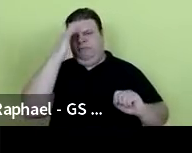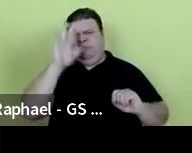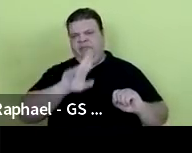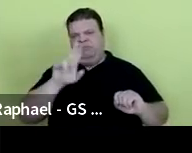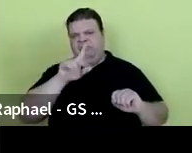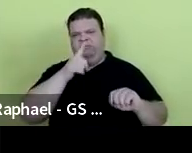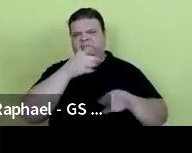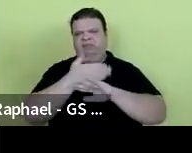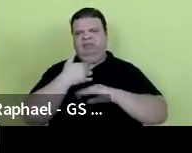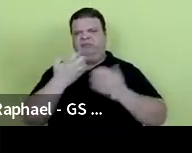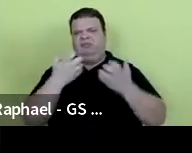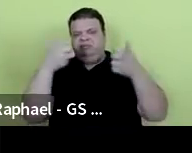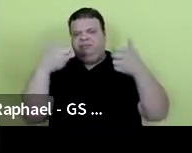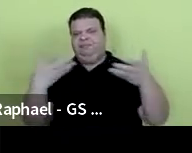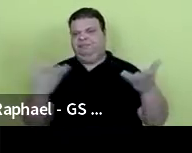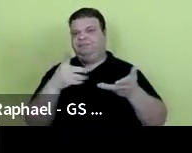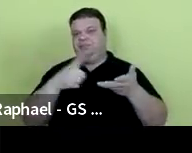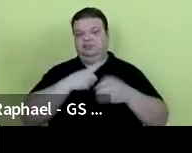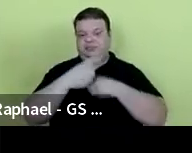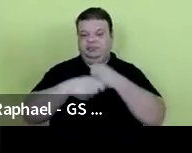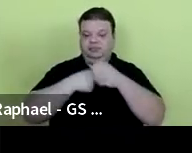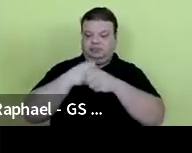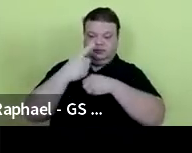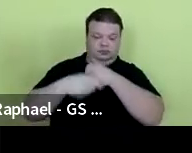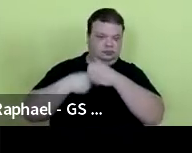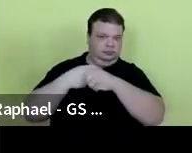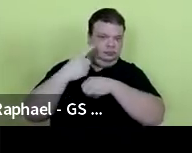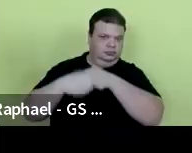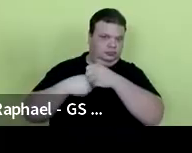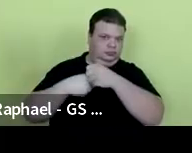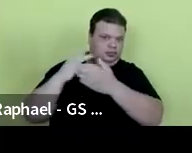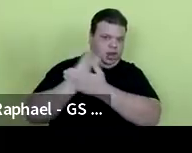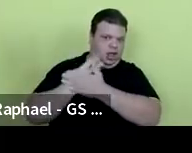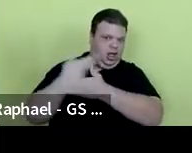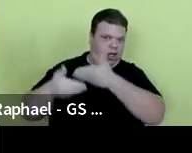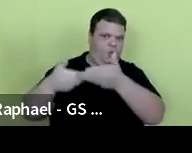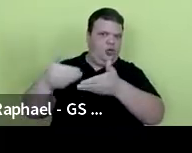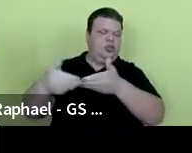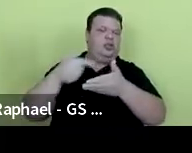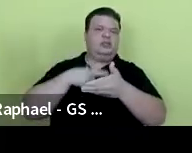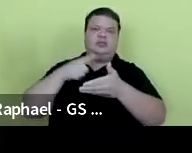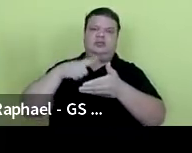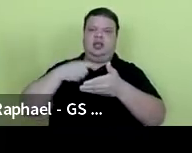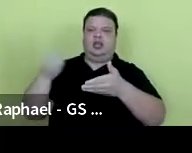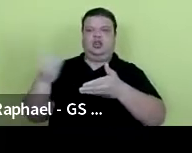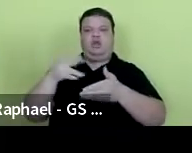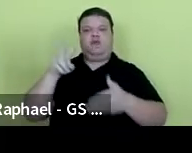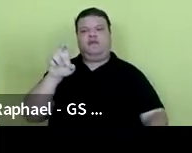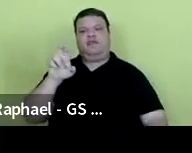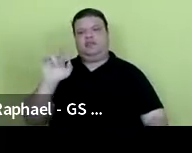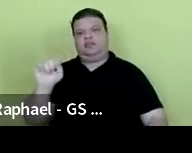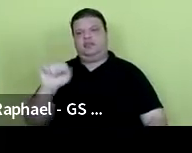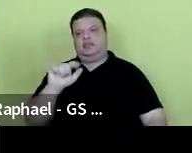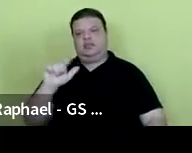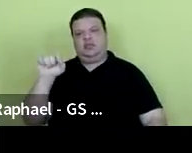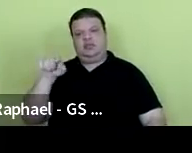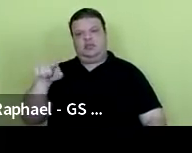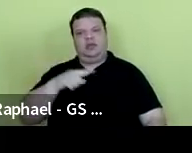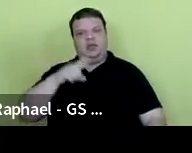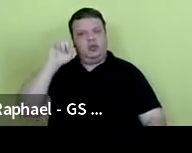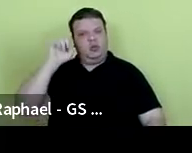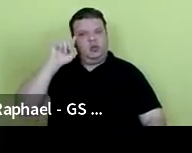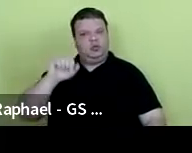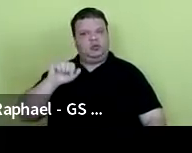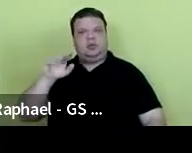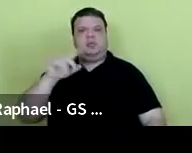gostaria de falar aqui que cada ano as atualizações, as novas versões, estão sendo cada vez mais